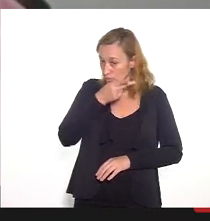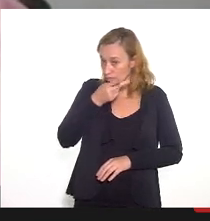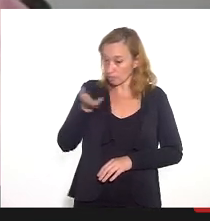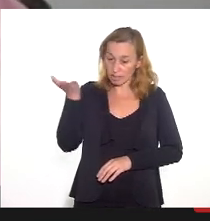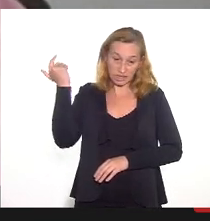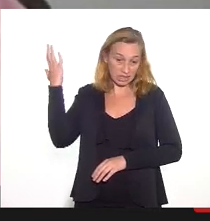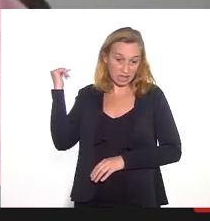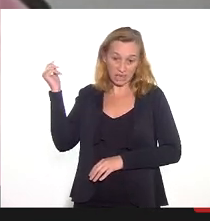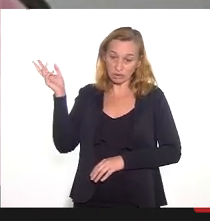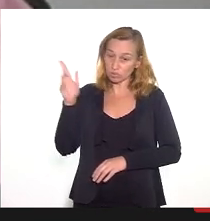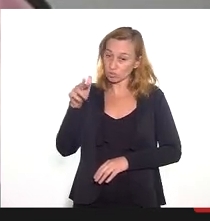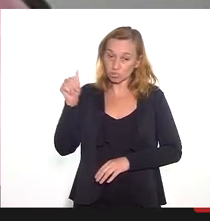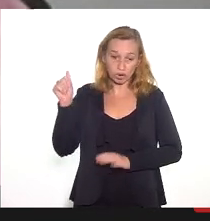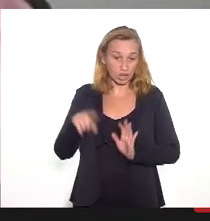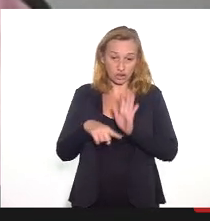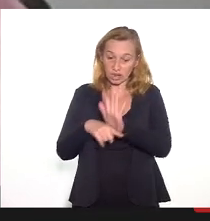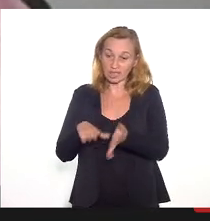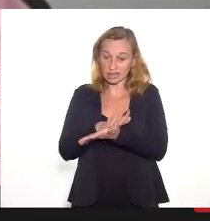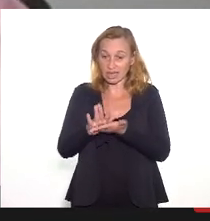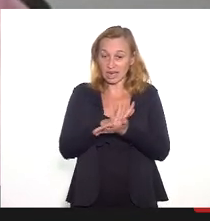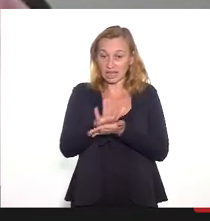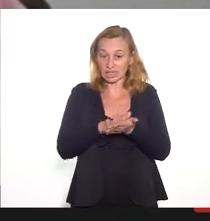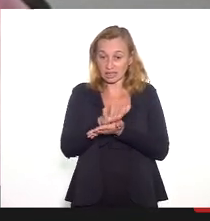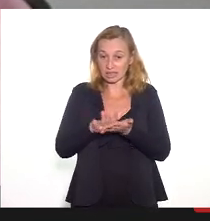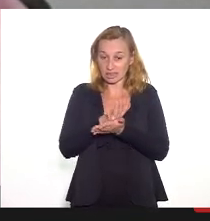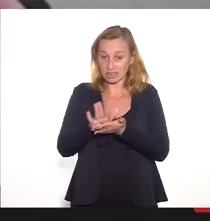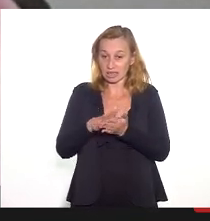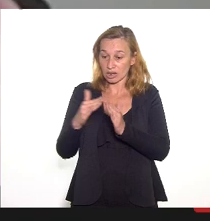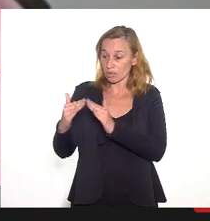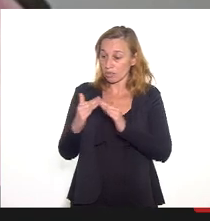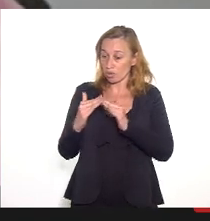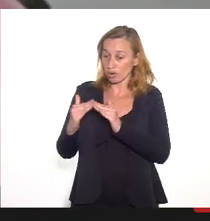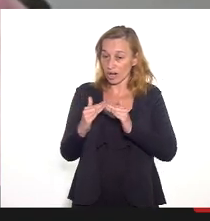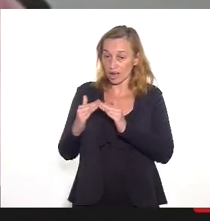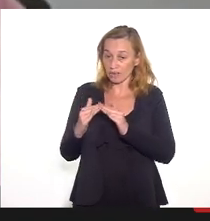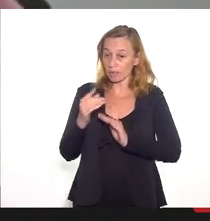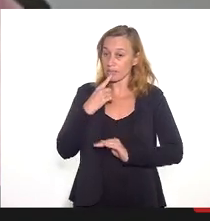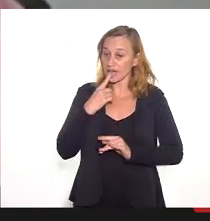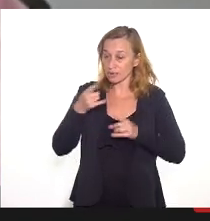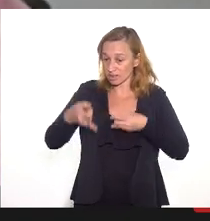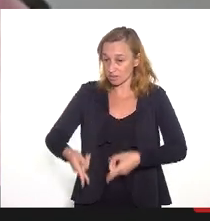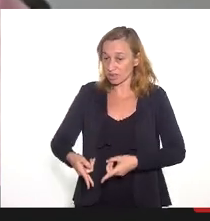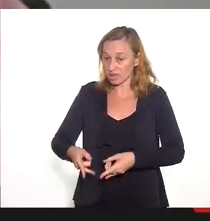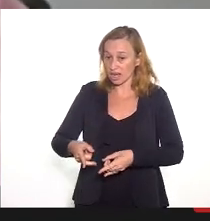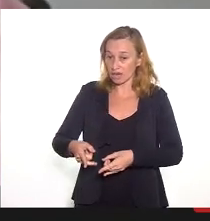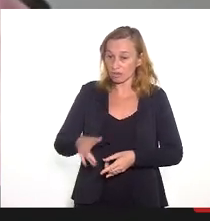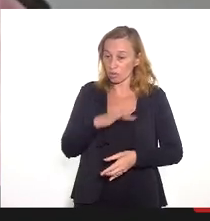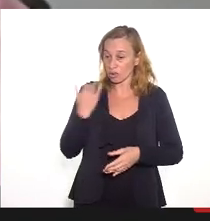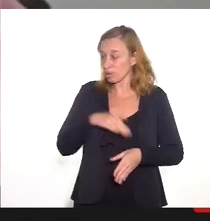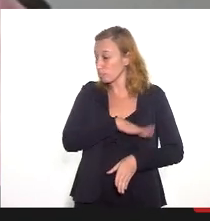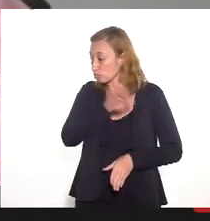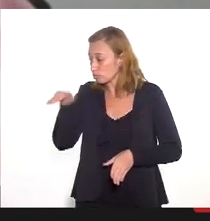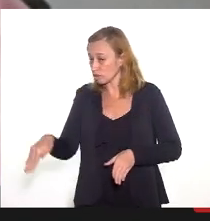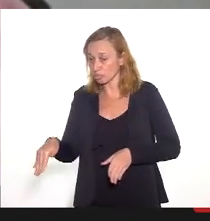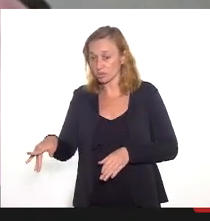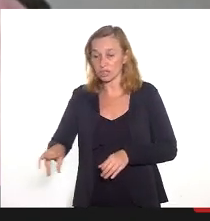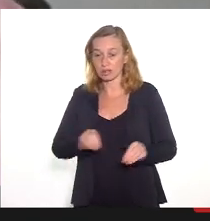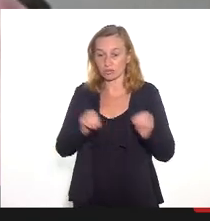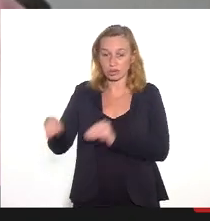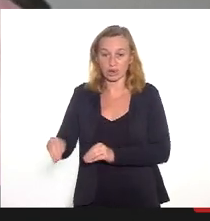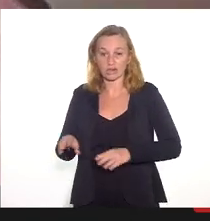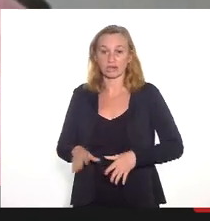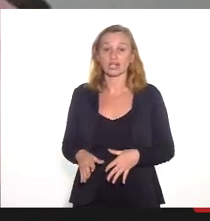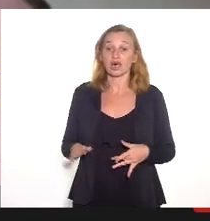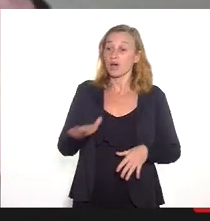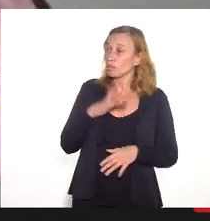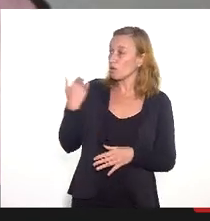morria, estava do lado do cemitério, era colado ali o cemitério, o povo até brincava, infelizmente, uma brincadeira que eu não gostava muito. Ah, Lucien,